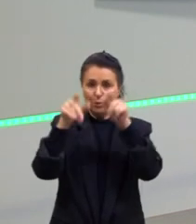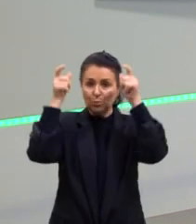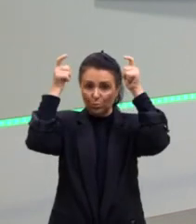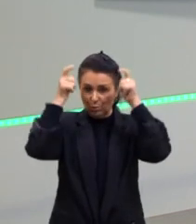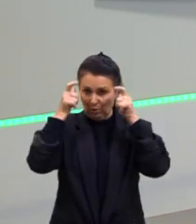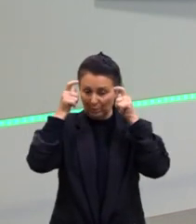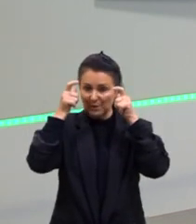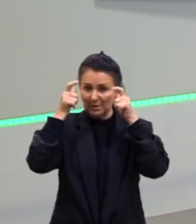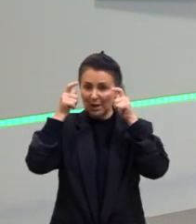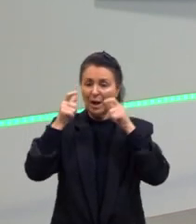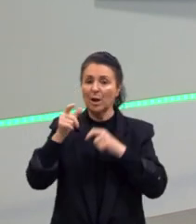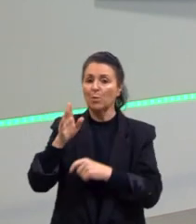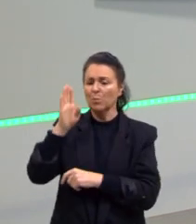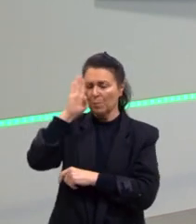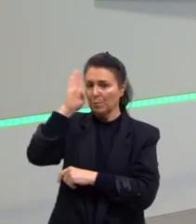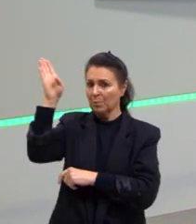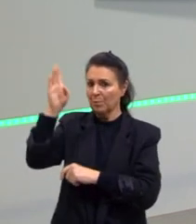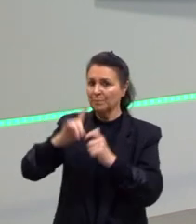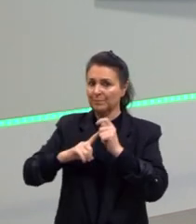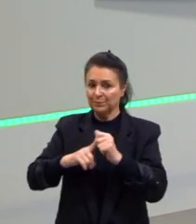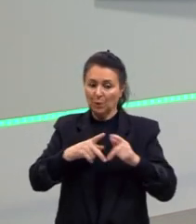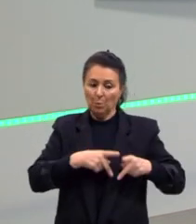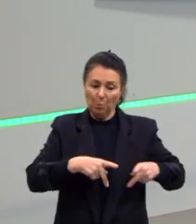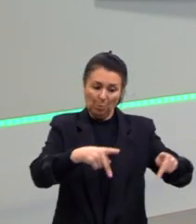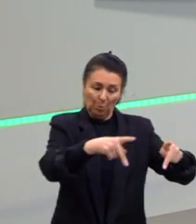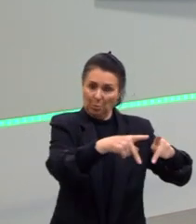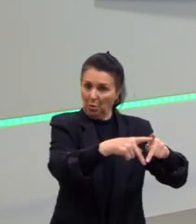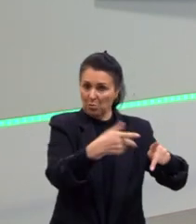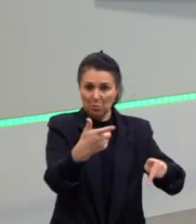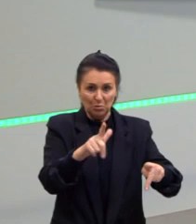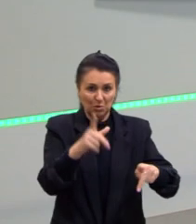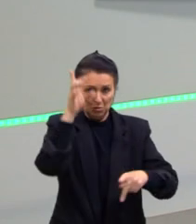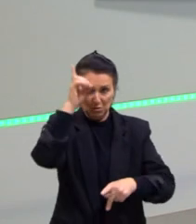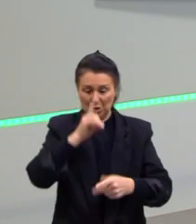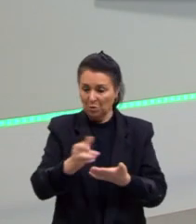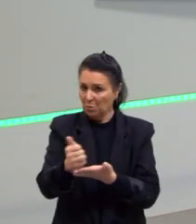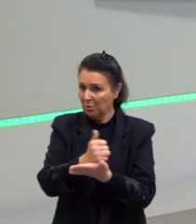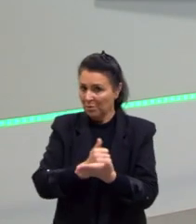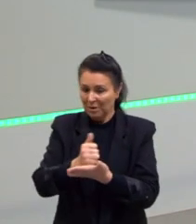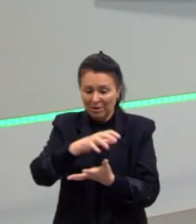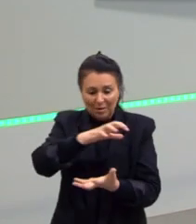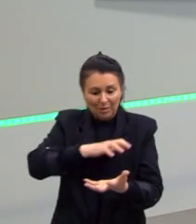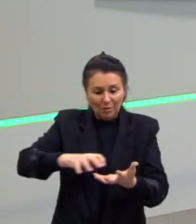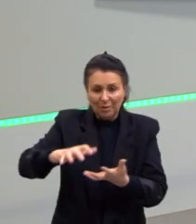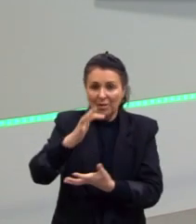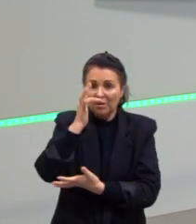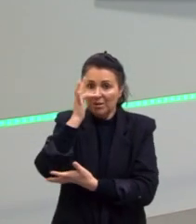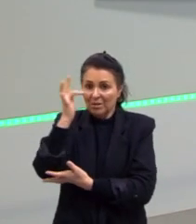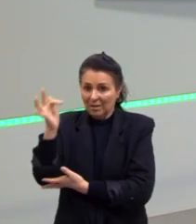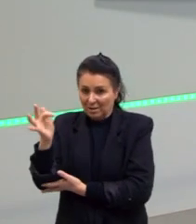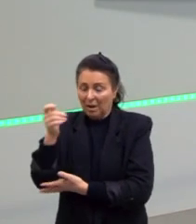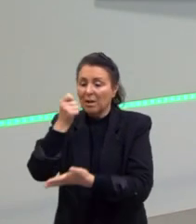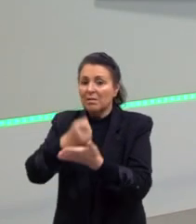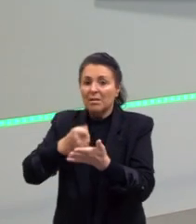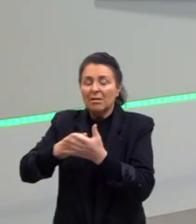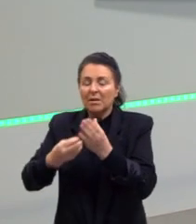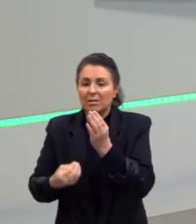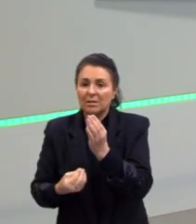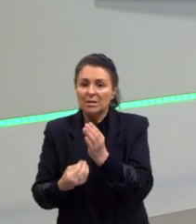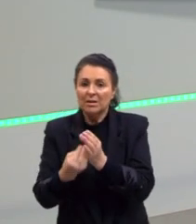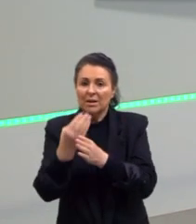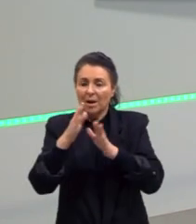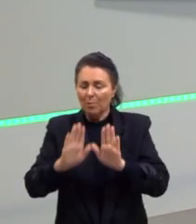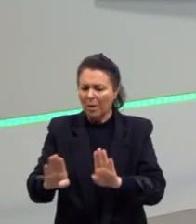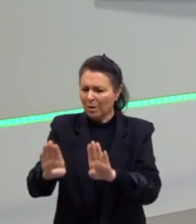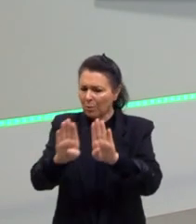privilégios e os plebeus não tinham direitos básicos. Então, a Revolução Francesa vem para tentar criar uma